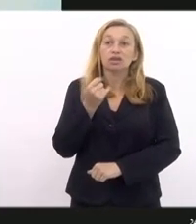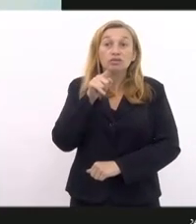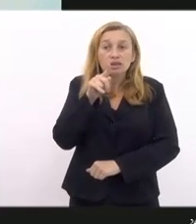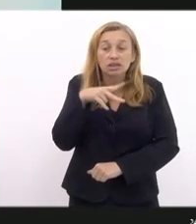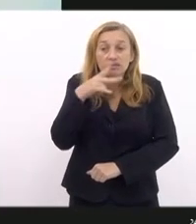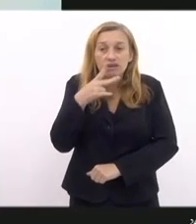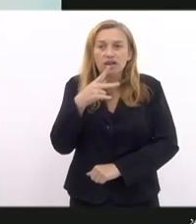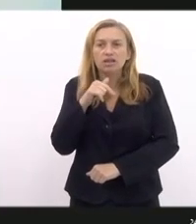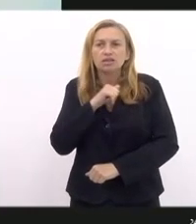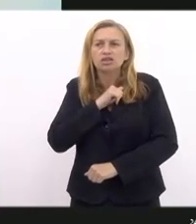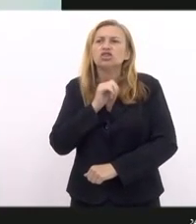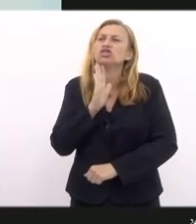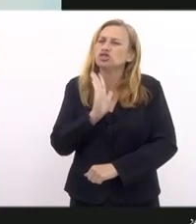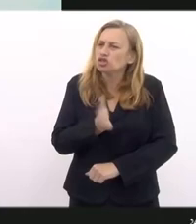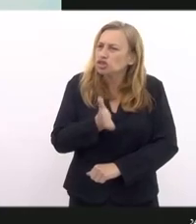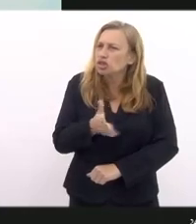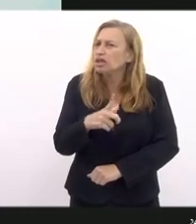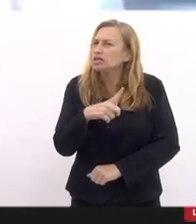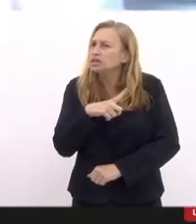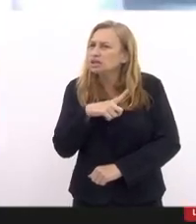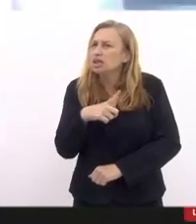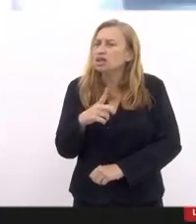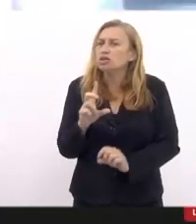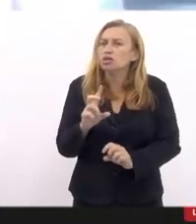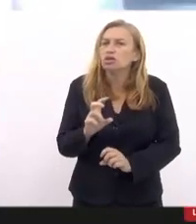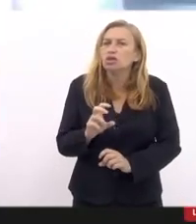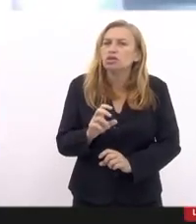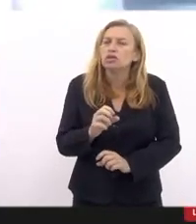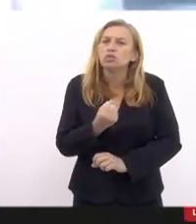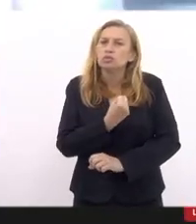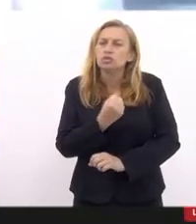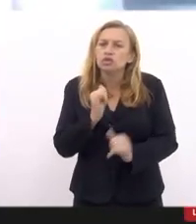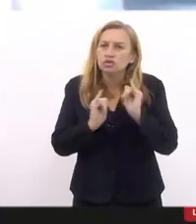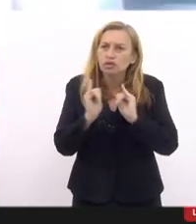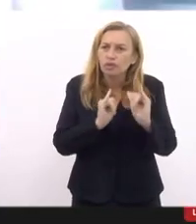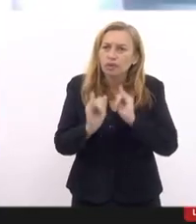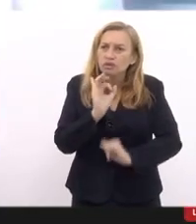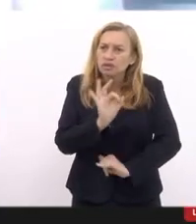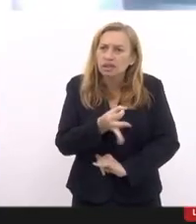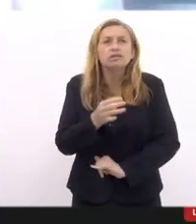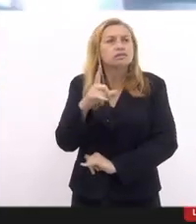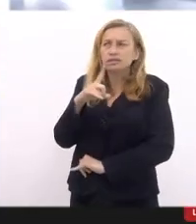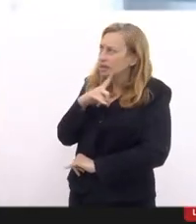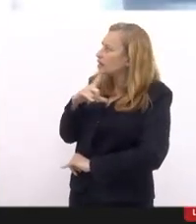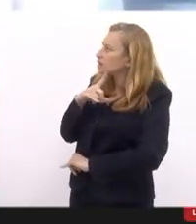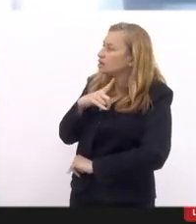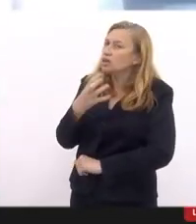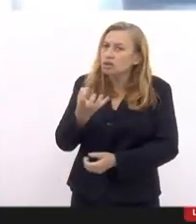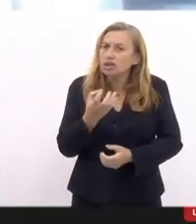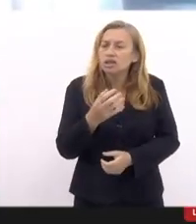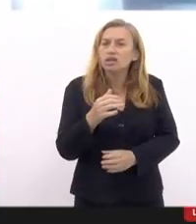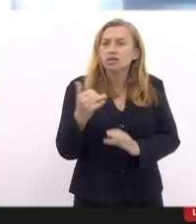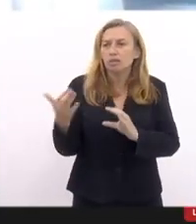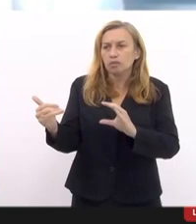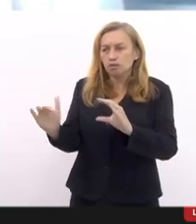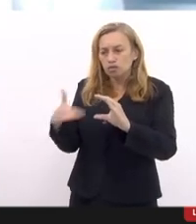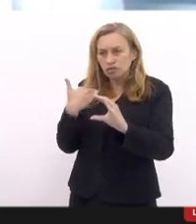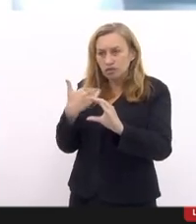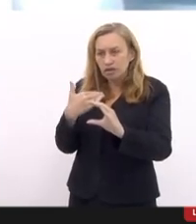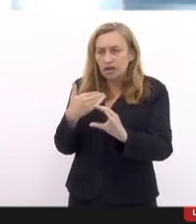está dizendo, vocês têm já um levantamento, uma estatística, eu queria, se pudesse fornecer